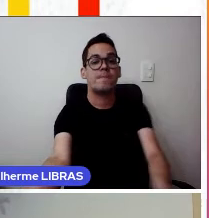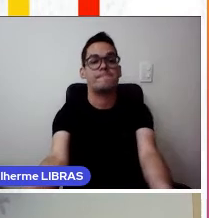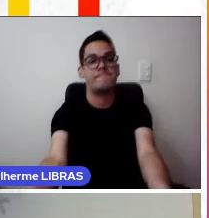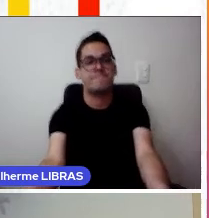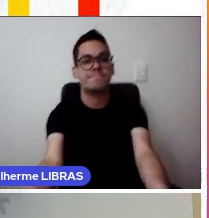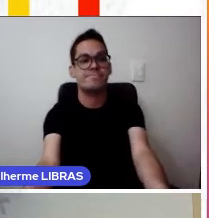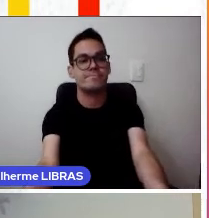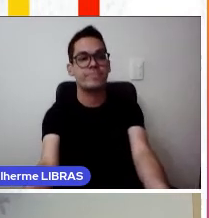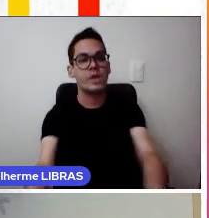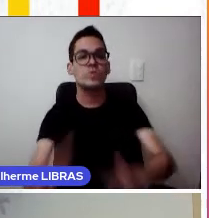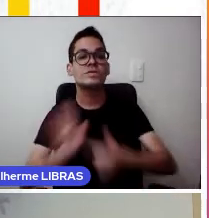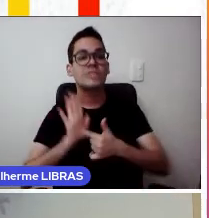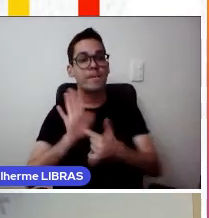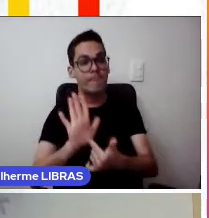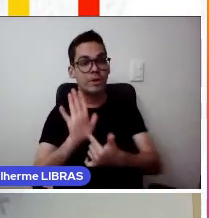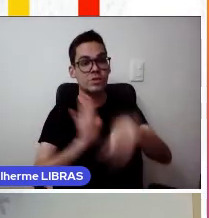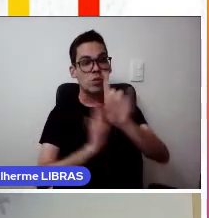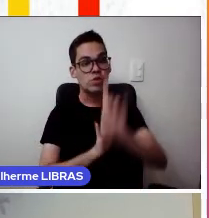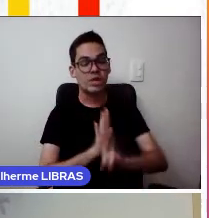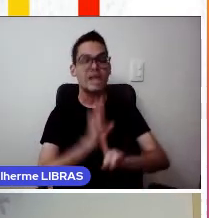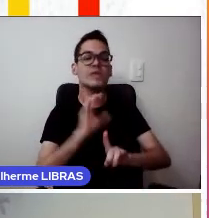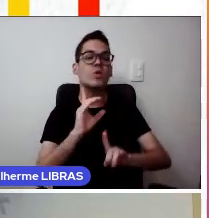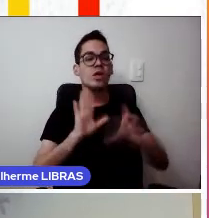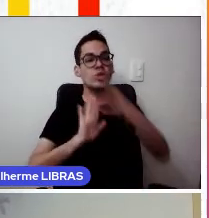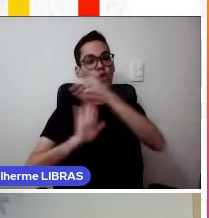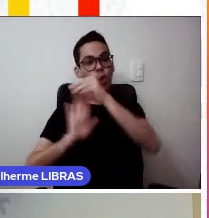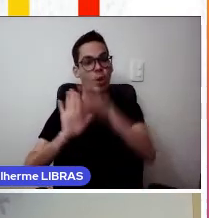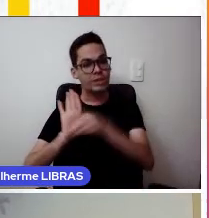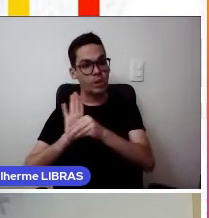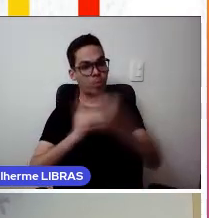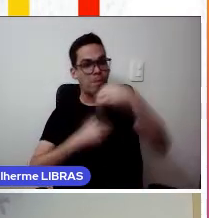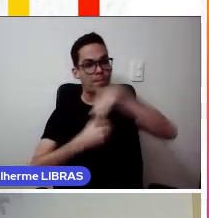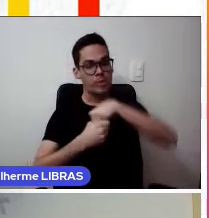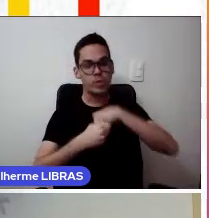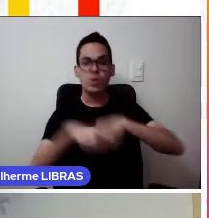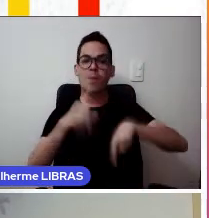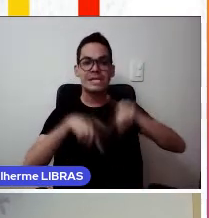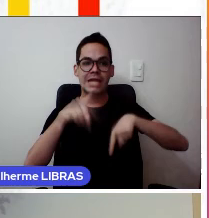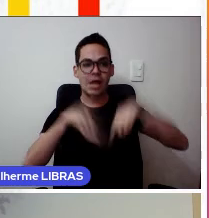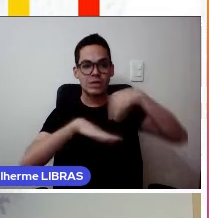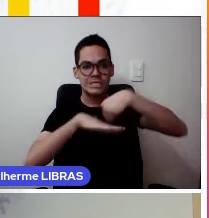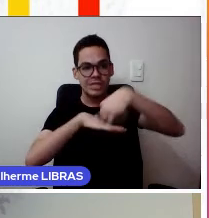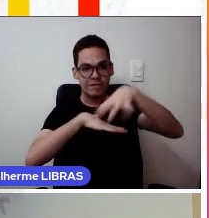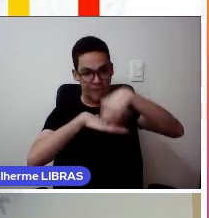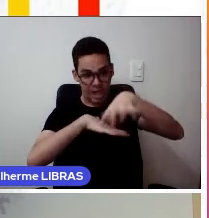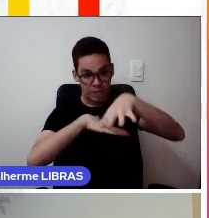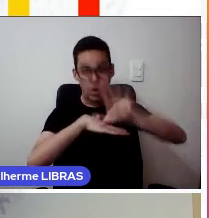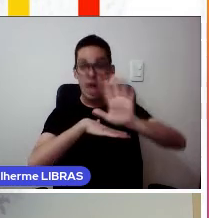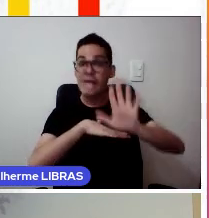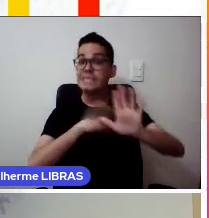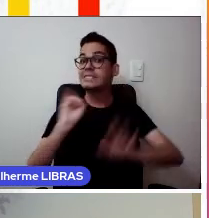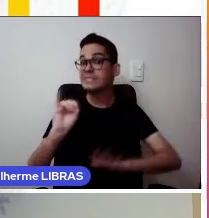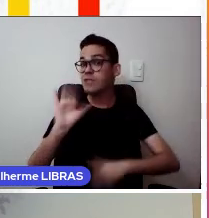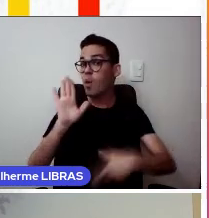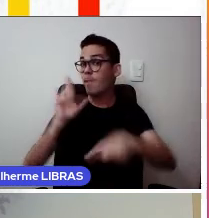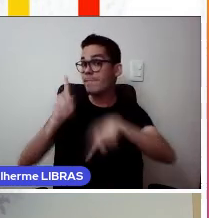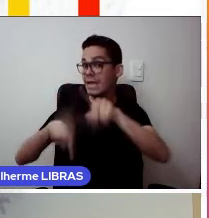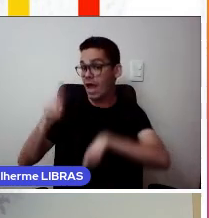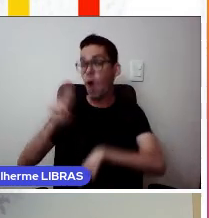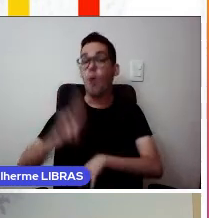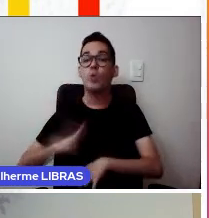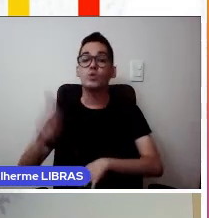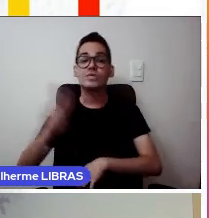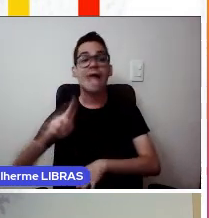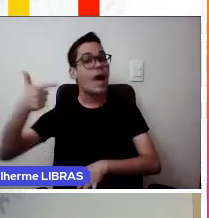autorais de conteúdos inseridos no material a ser enviado, se o material proposto utilizar fontes de